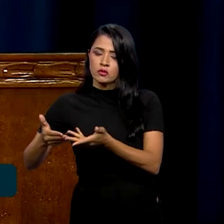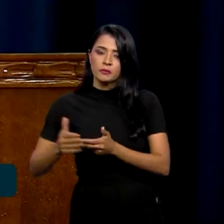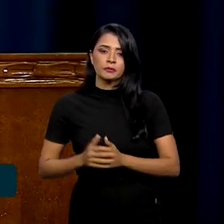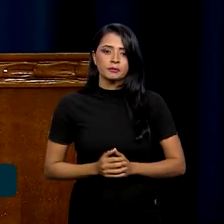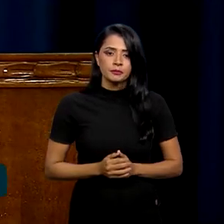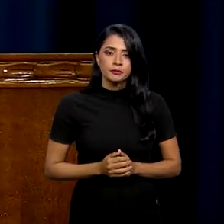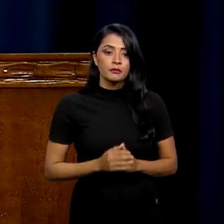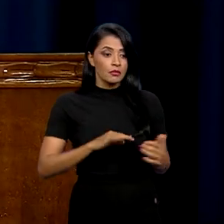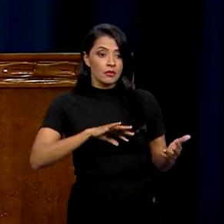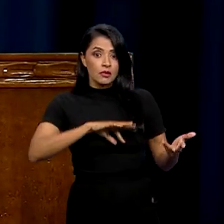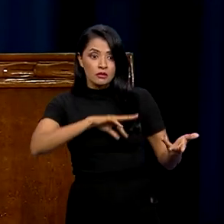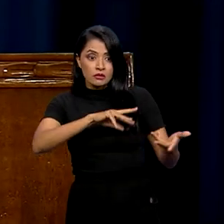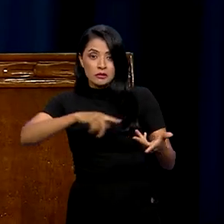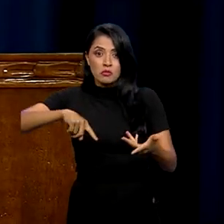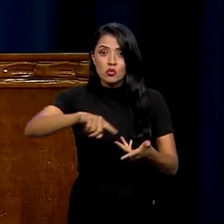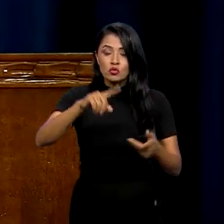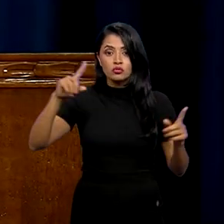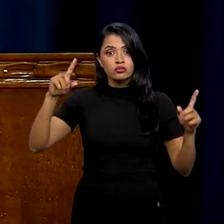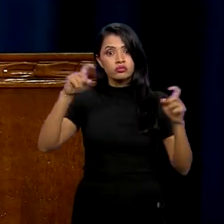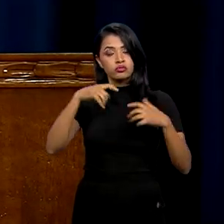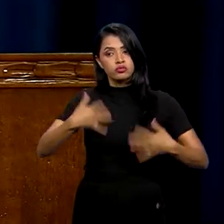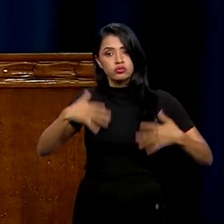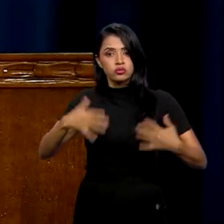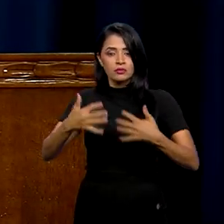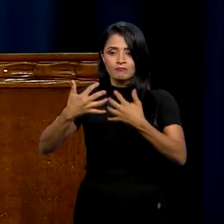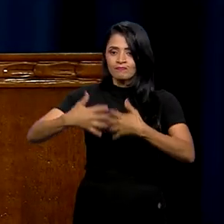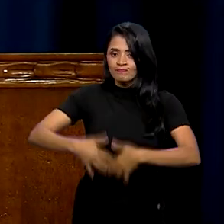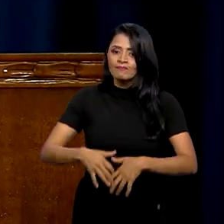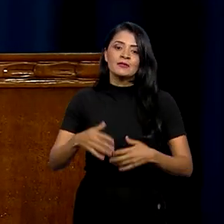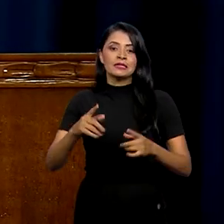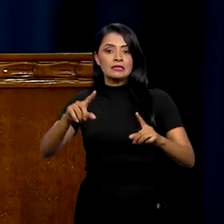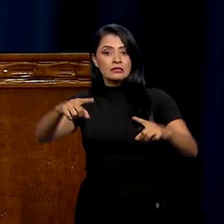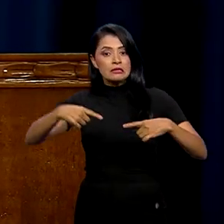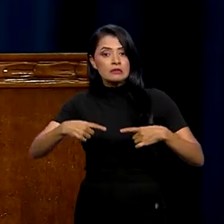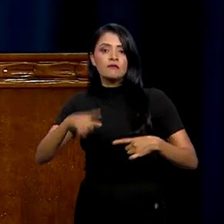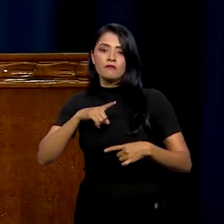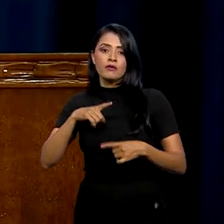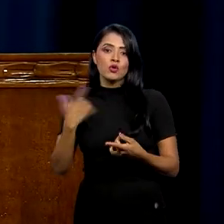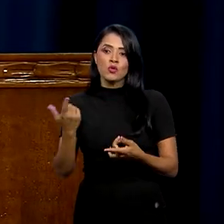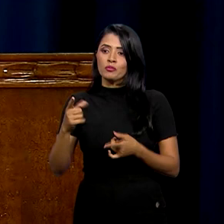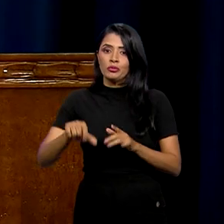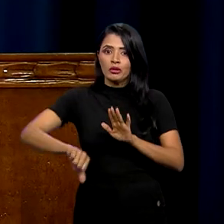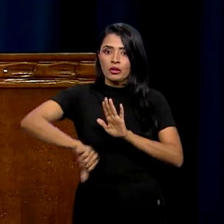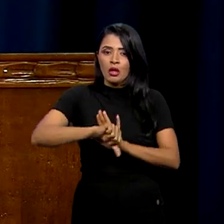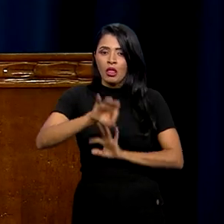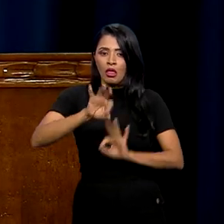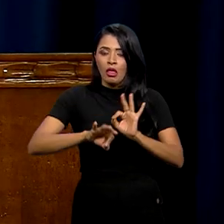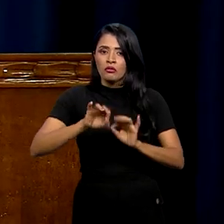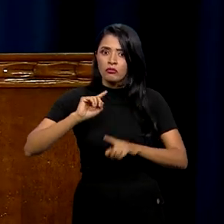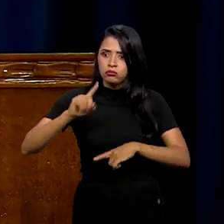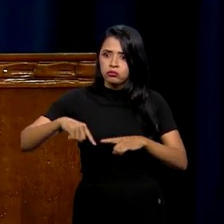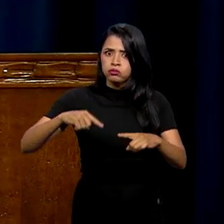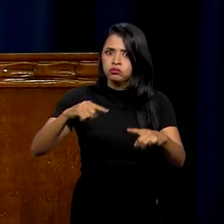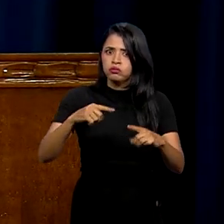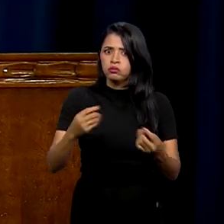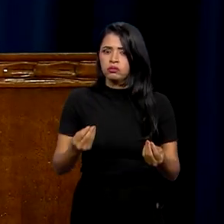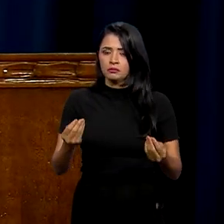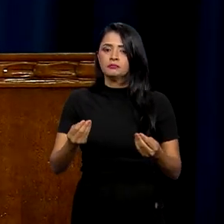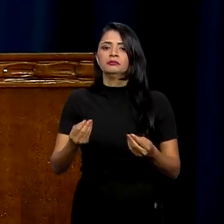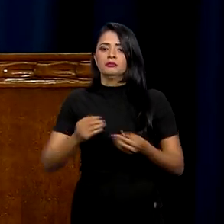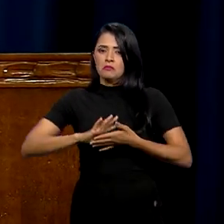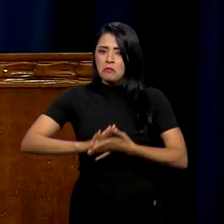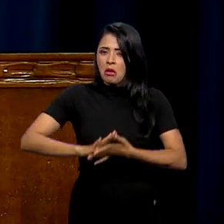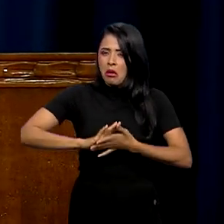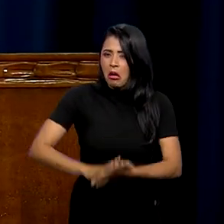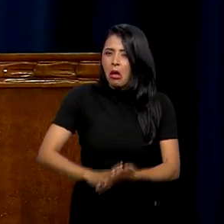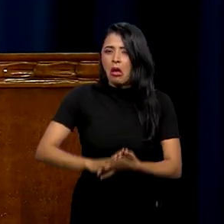complexo, diante de um desafio transnacional representado pelo avanço da criminalidade organizada, do extremismo